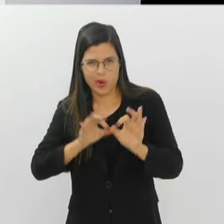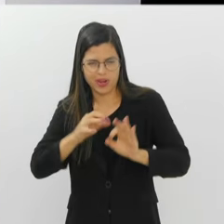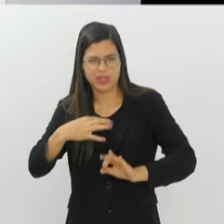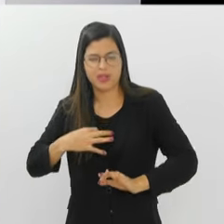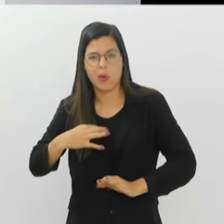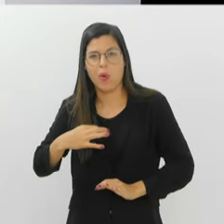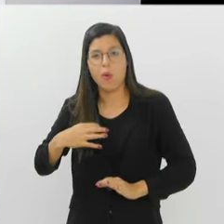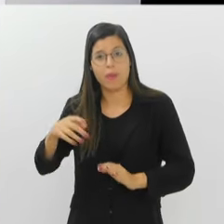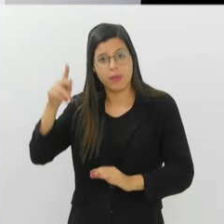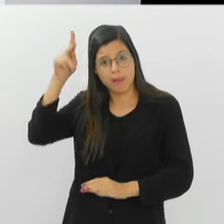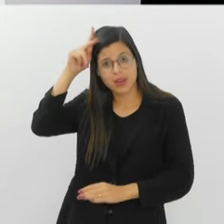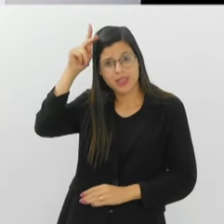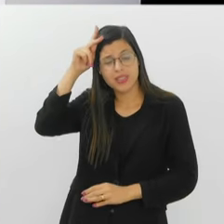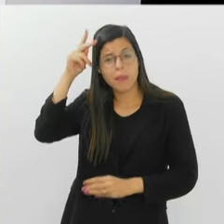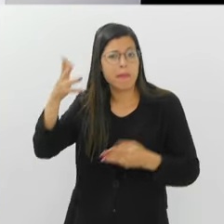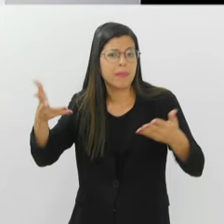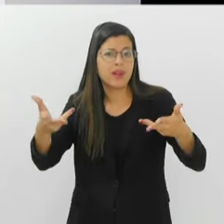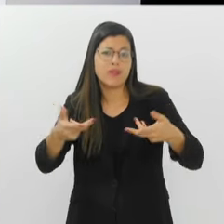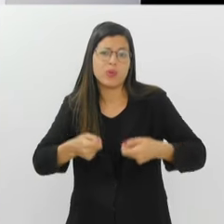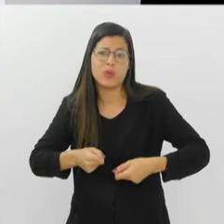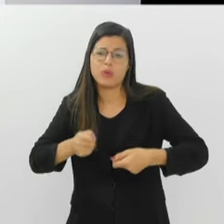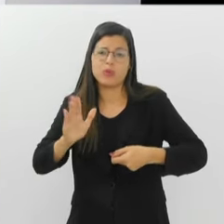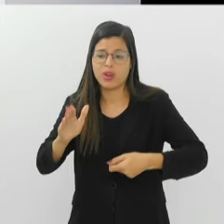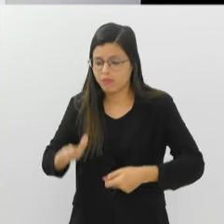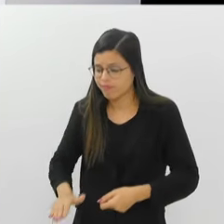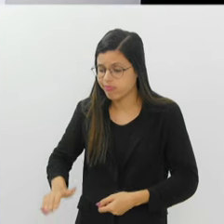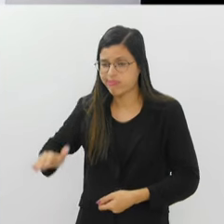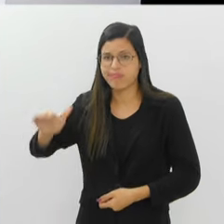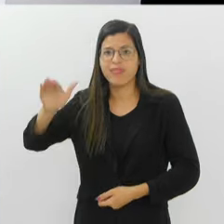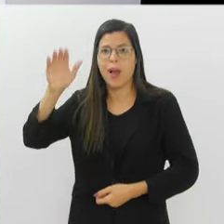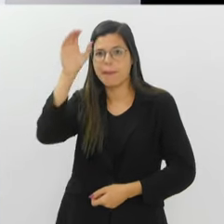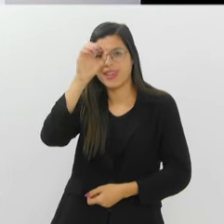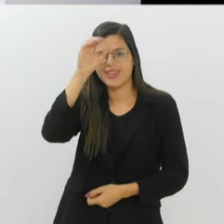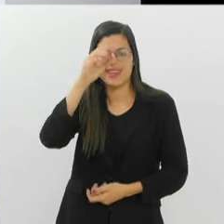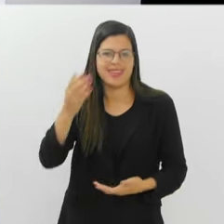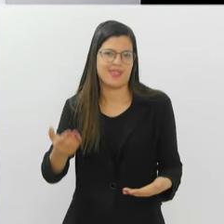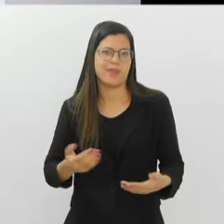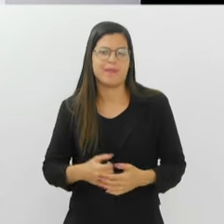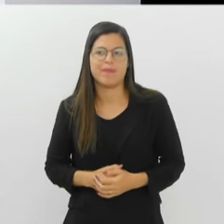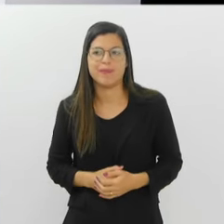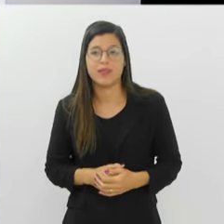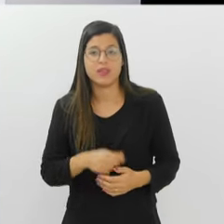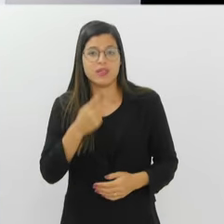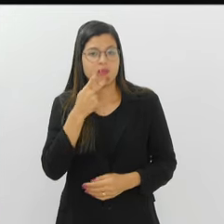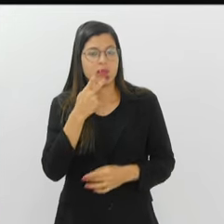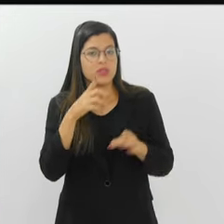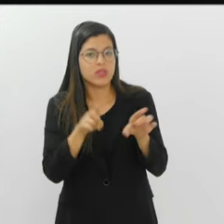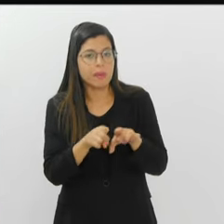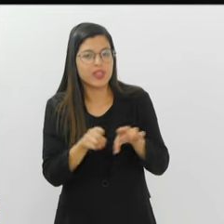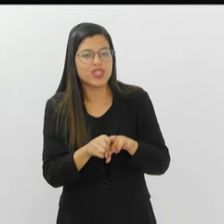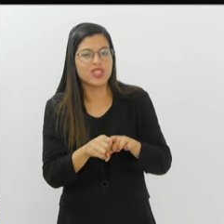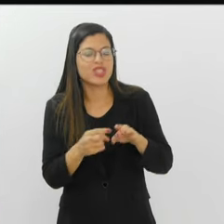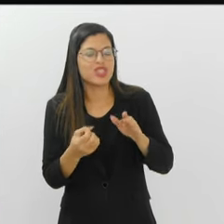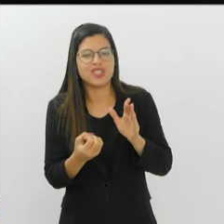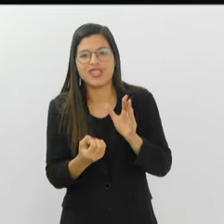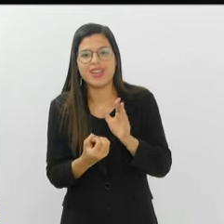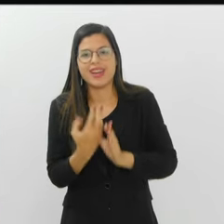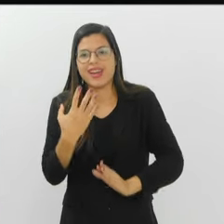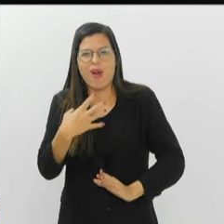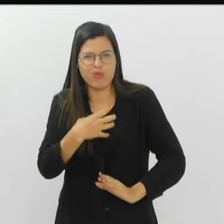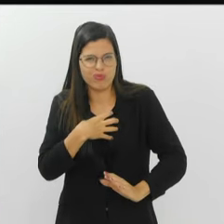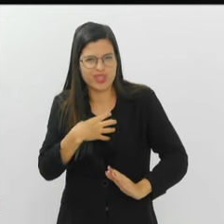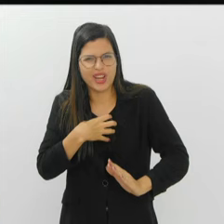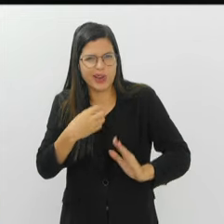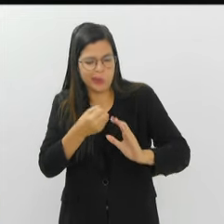que é um traço maravilhoso. E desde pequenininho ele faz. E essa coisa que você falou também de você criar um